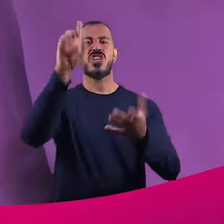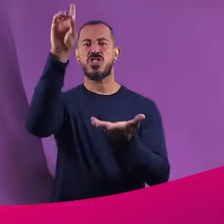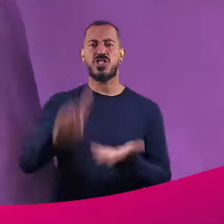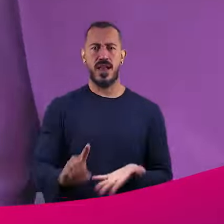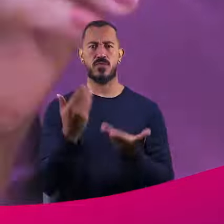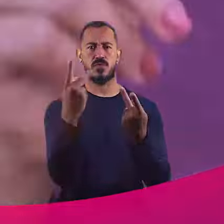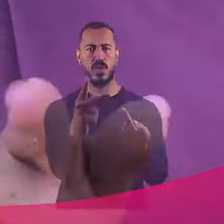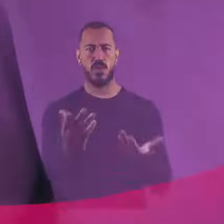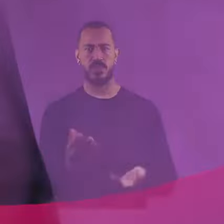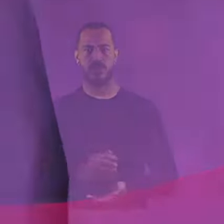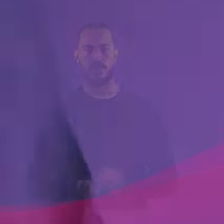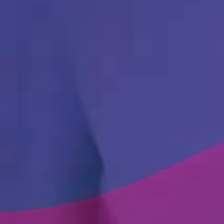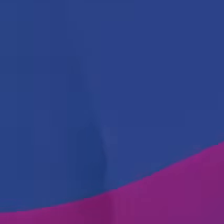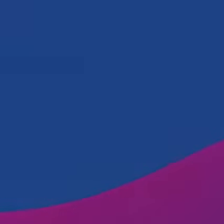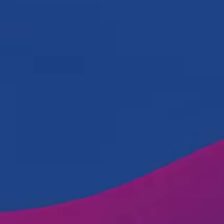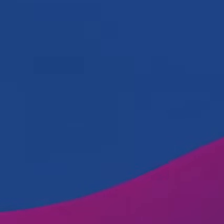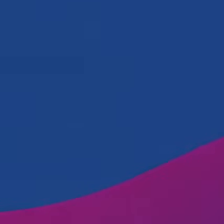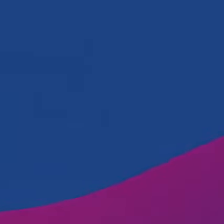isso, de cobrar o seu direito.